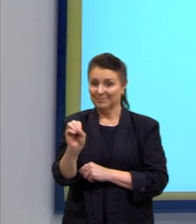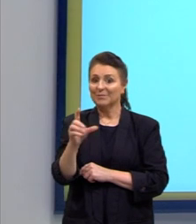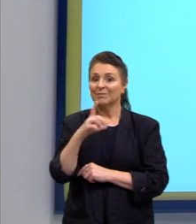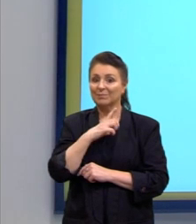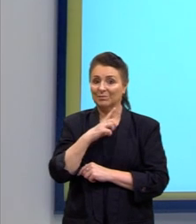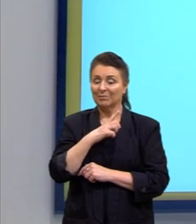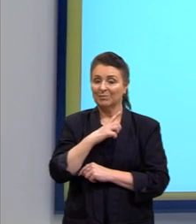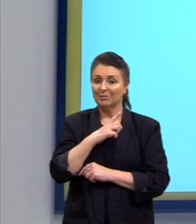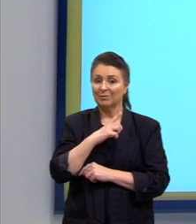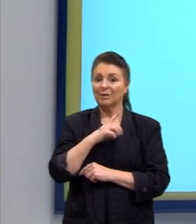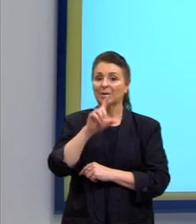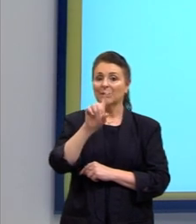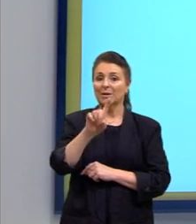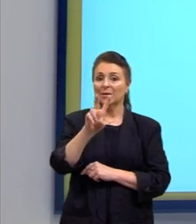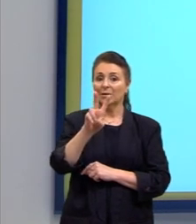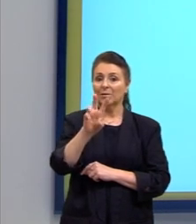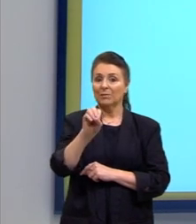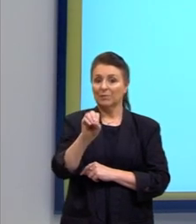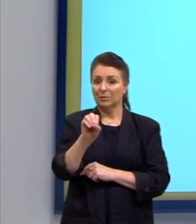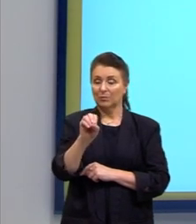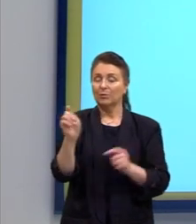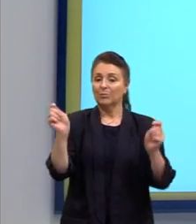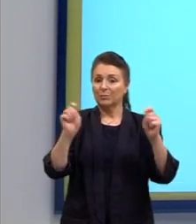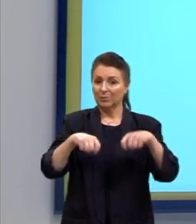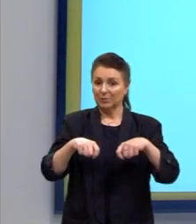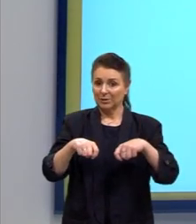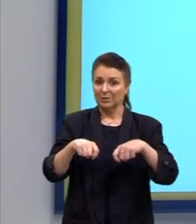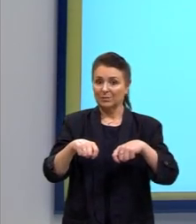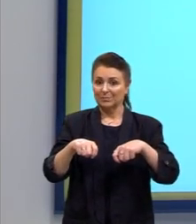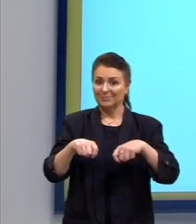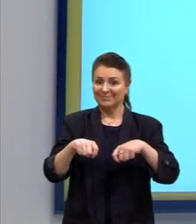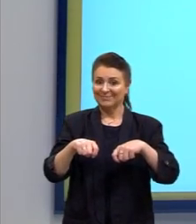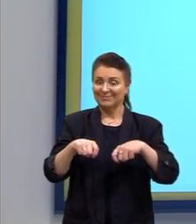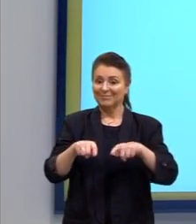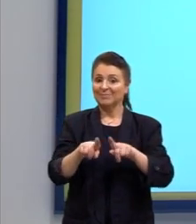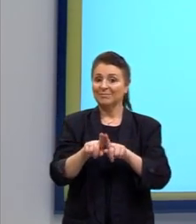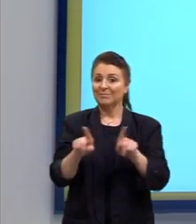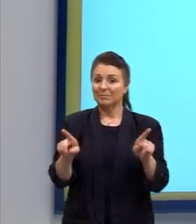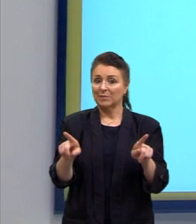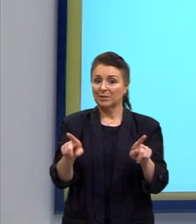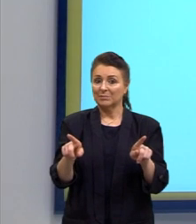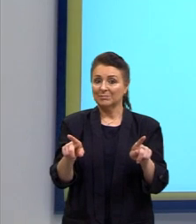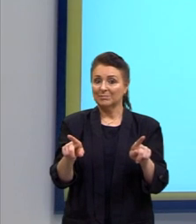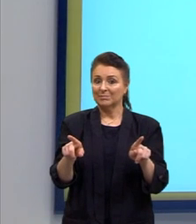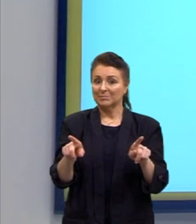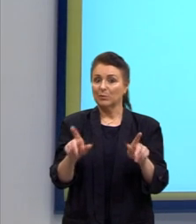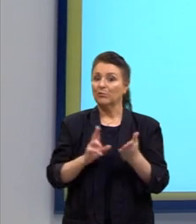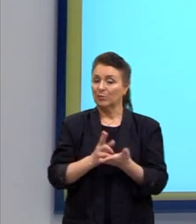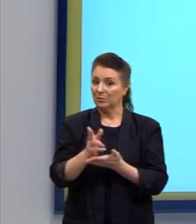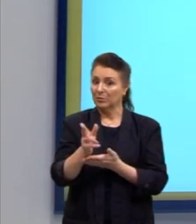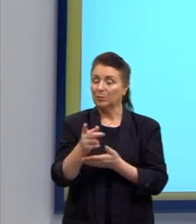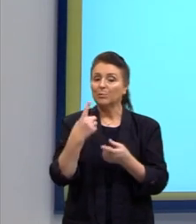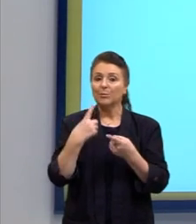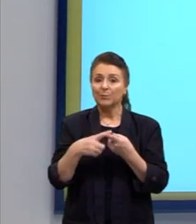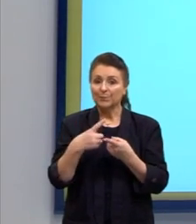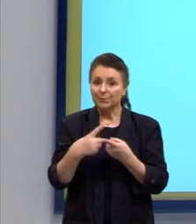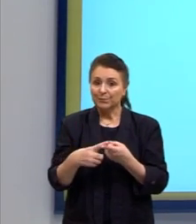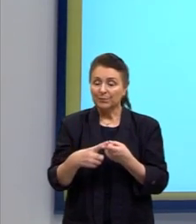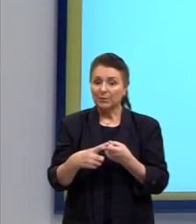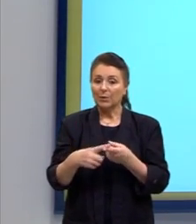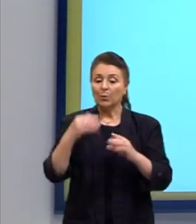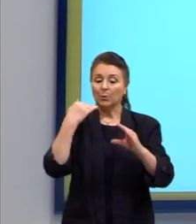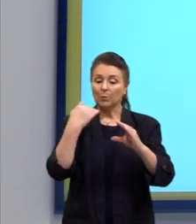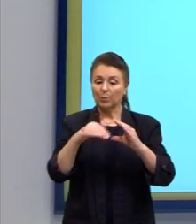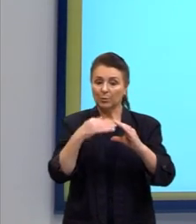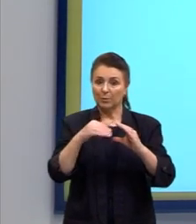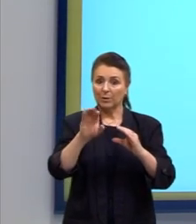teríamos 120 possibilidades. Mas não termina aqui. Porque o e-mail